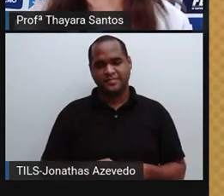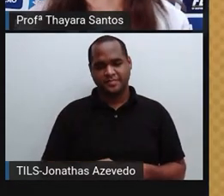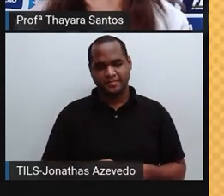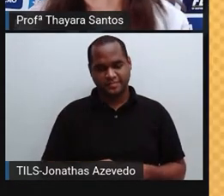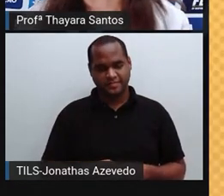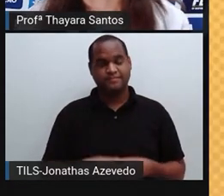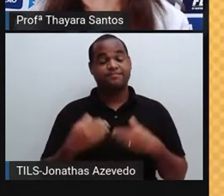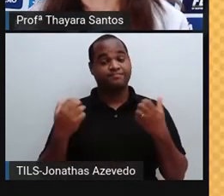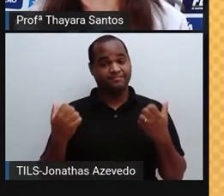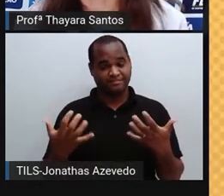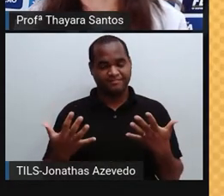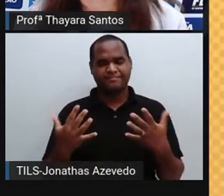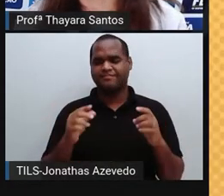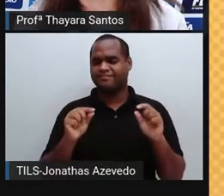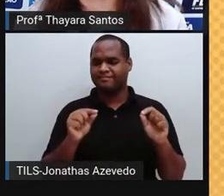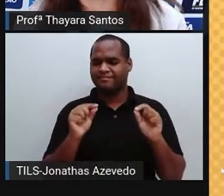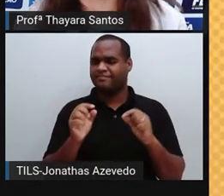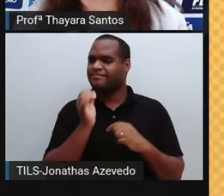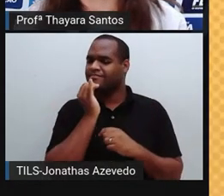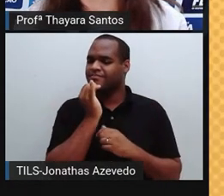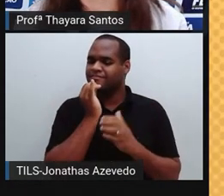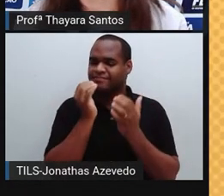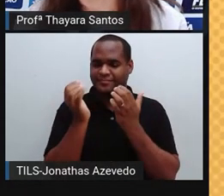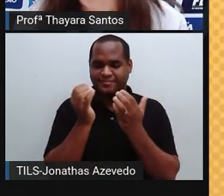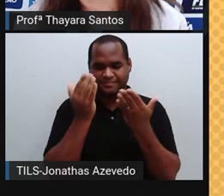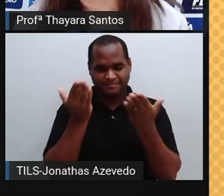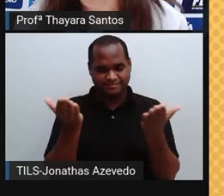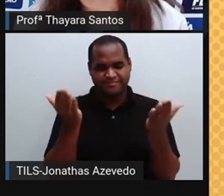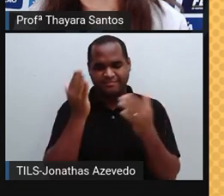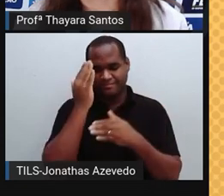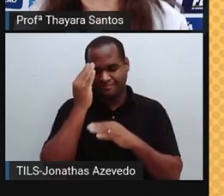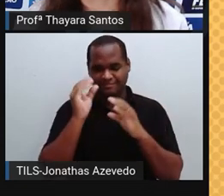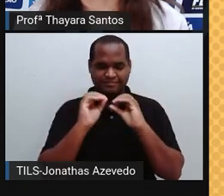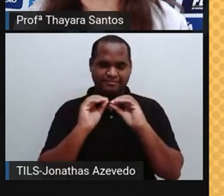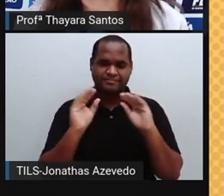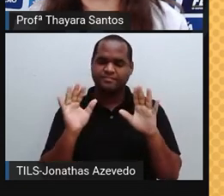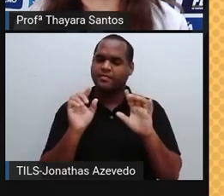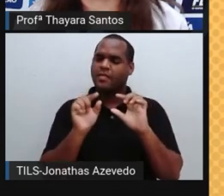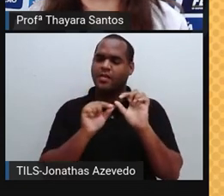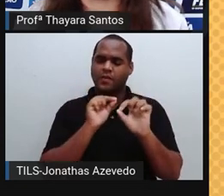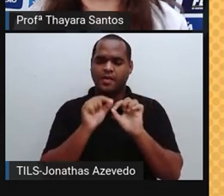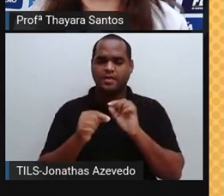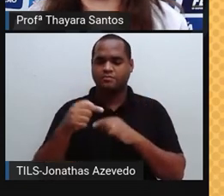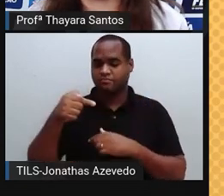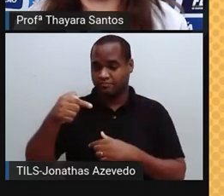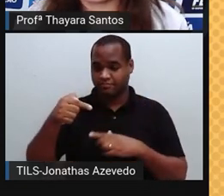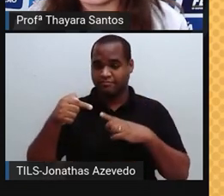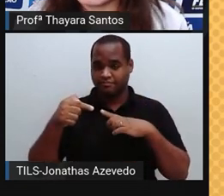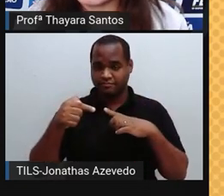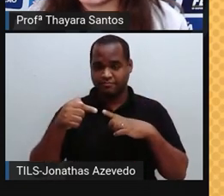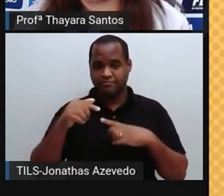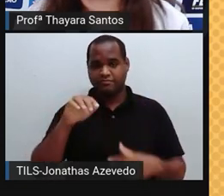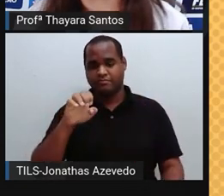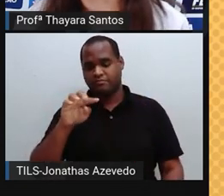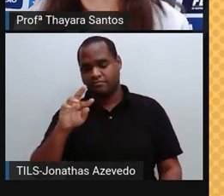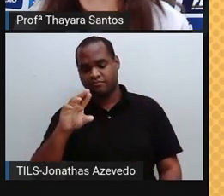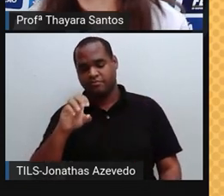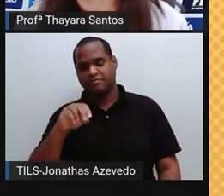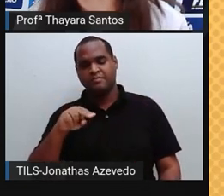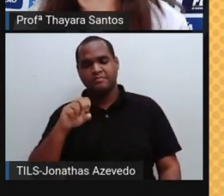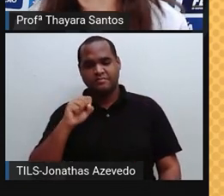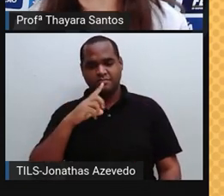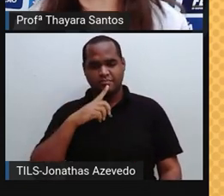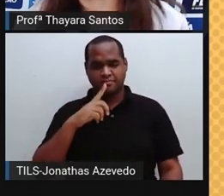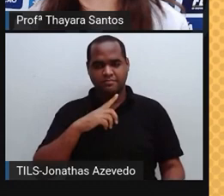Então, aqui está um exemplo, ó, para vocês entenderem. Aqui estão as sete camadas da eletrosfera, todas